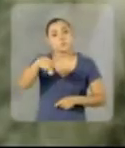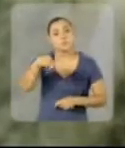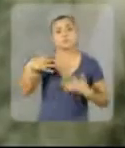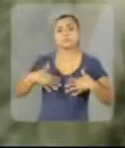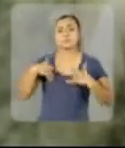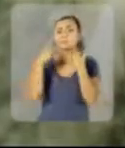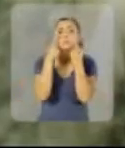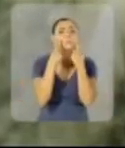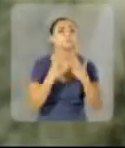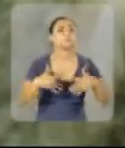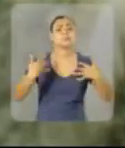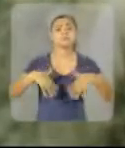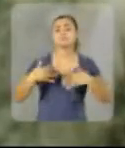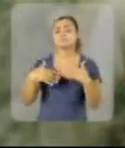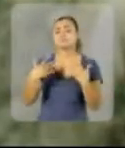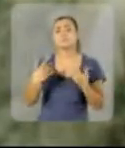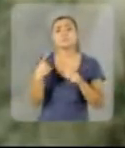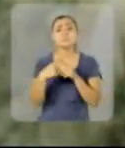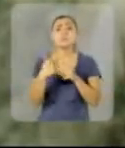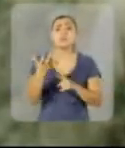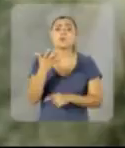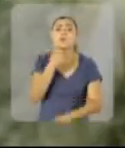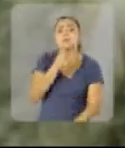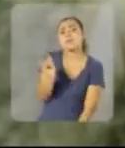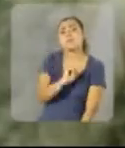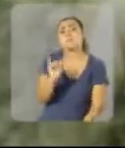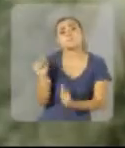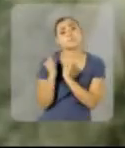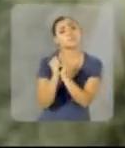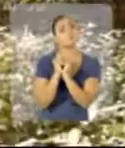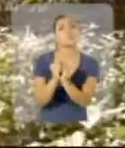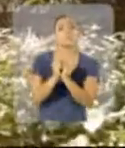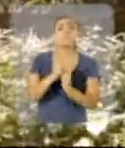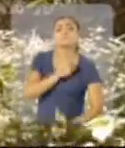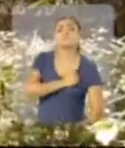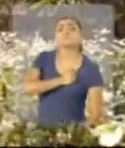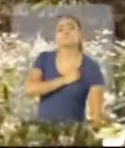Eu chorava, eu pedia que eu crie meus irmãos.